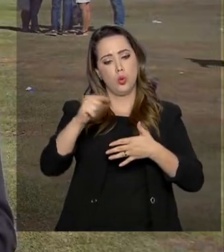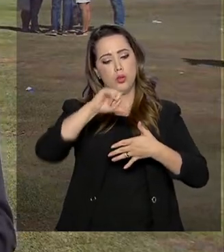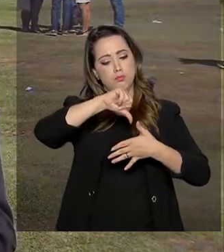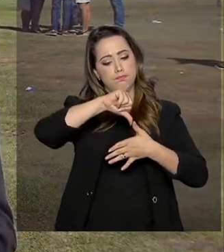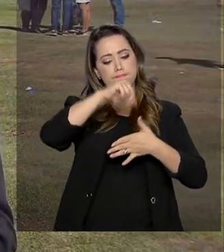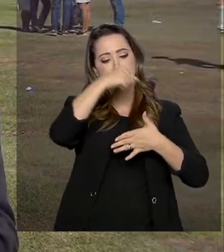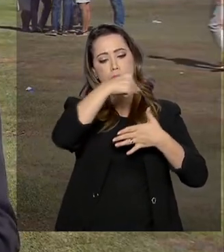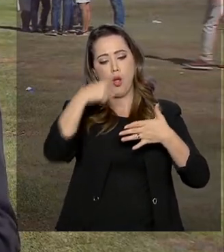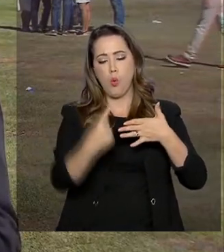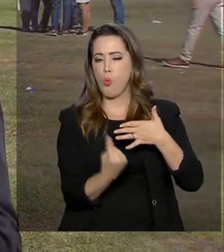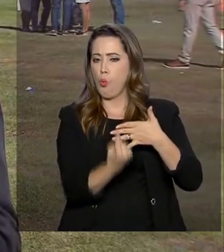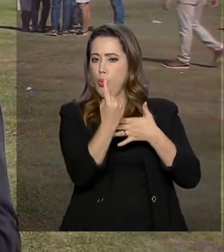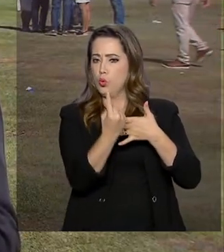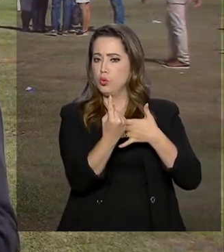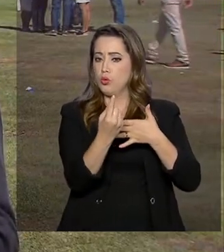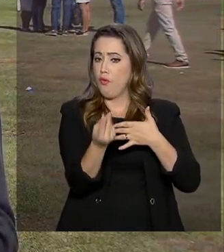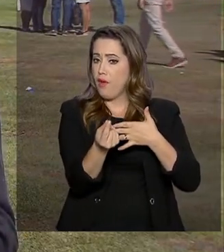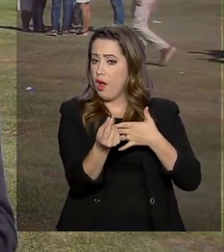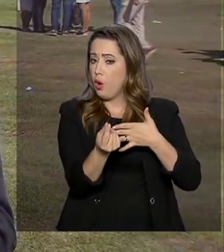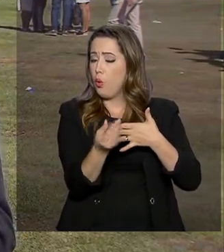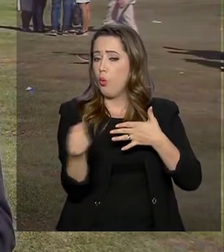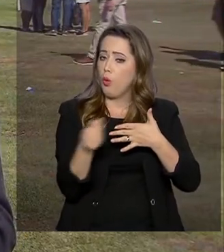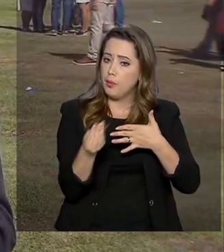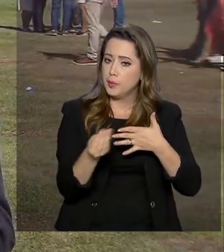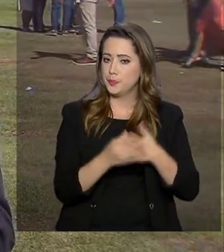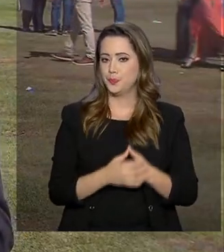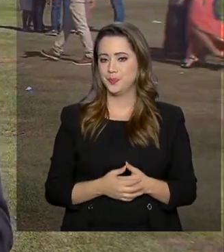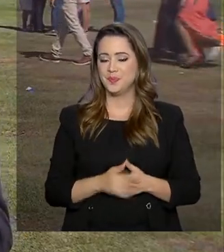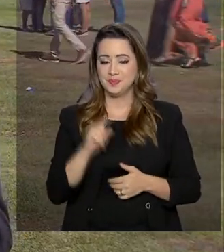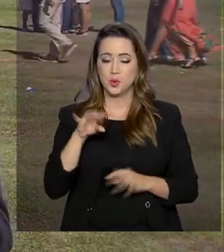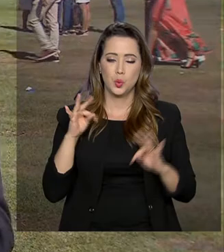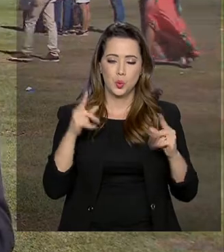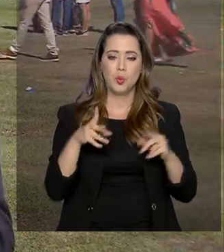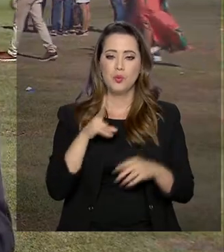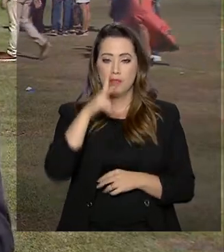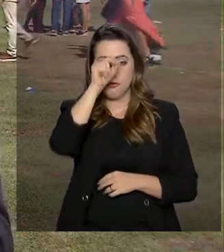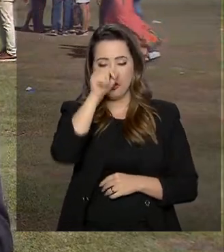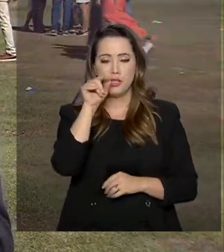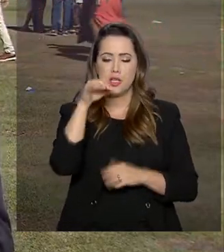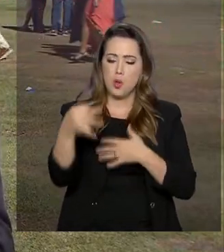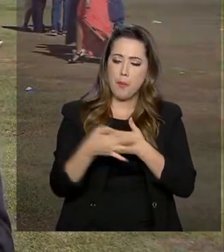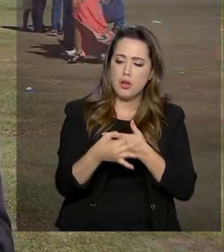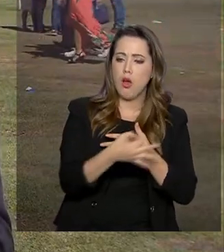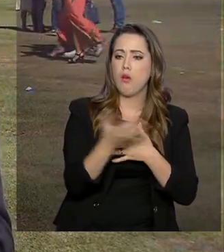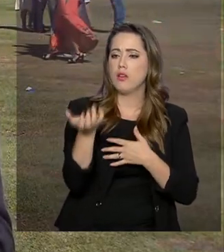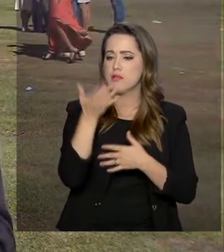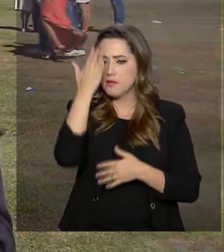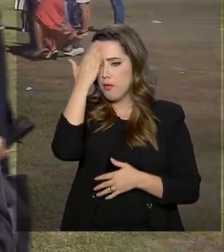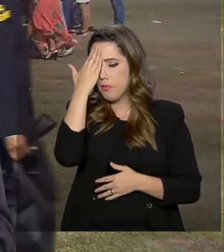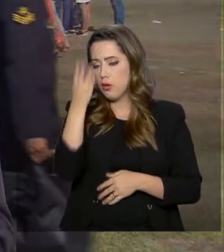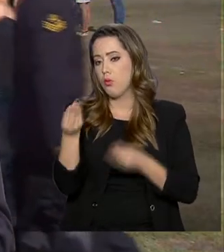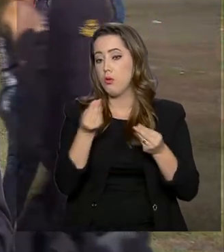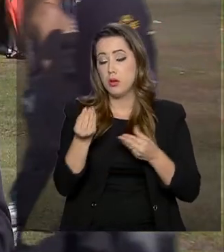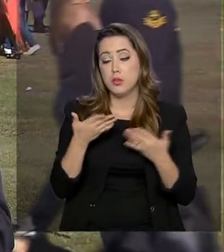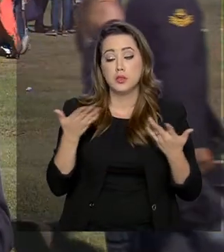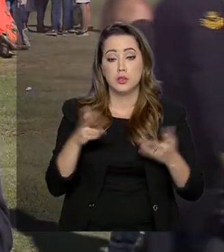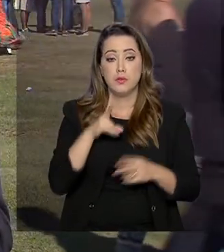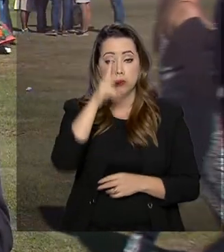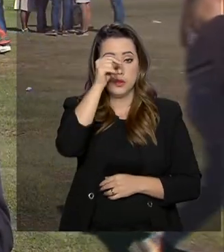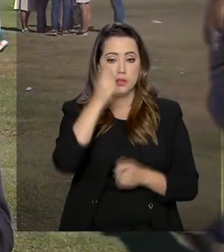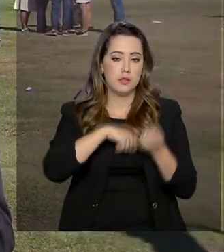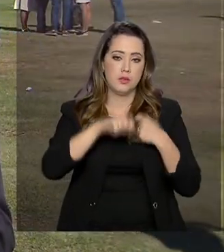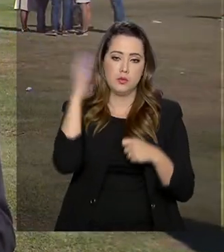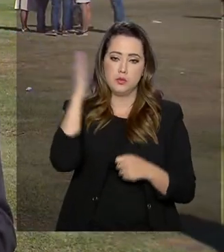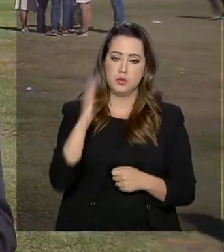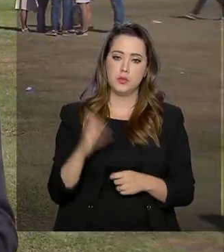para debater o projeto e receber sugestões. Tudo para fortalecer a economia brasileira. O presidente também elogiou a